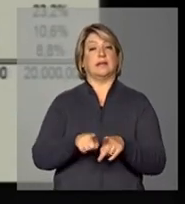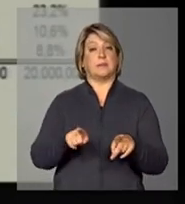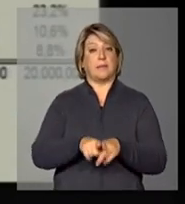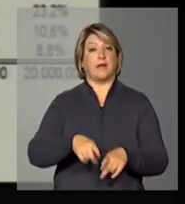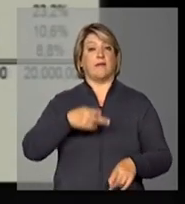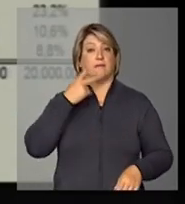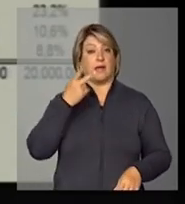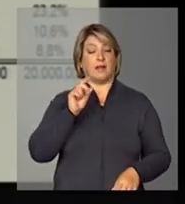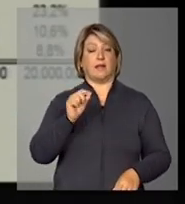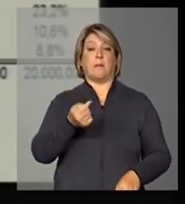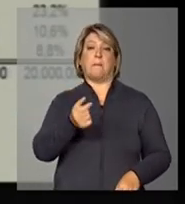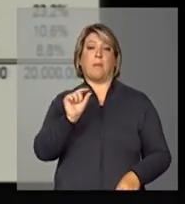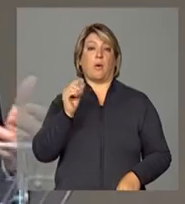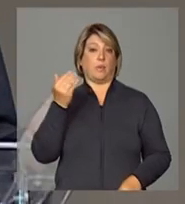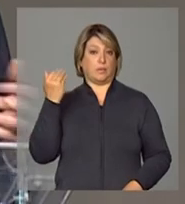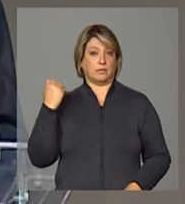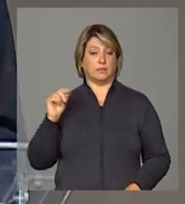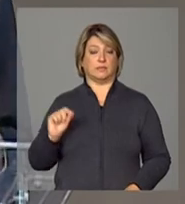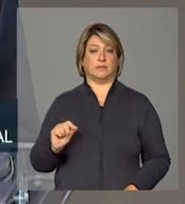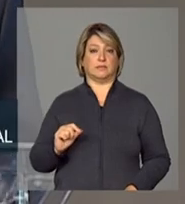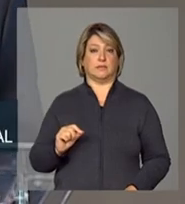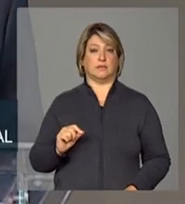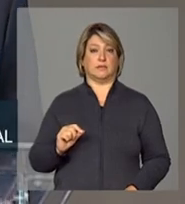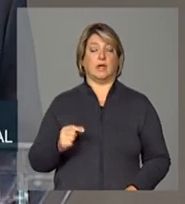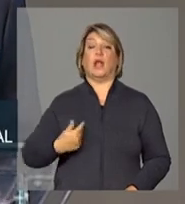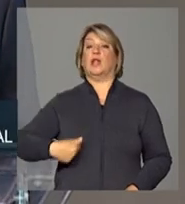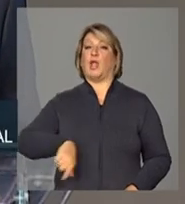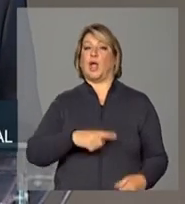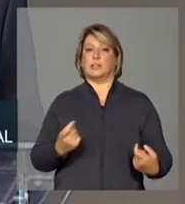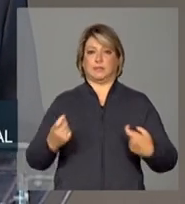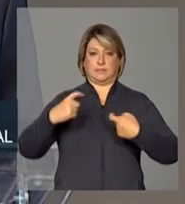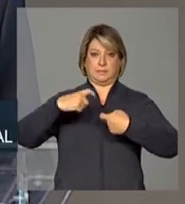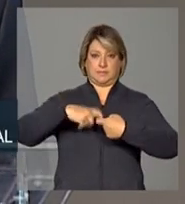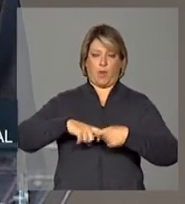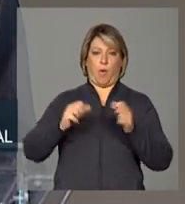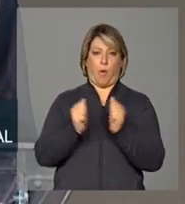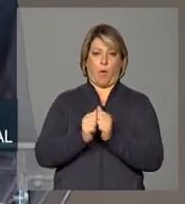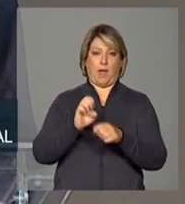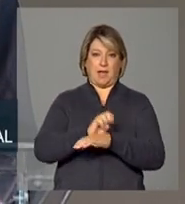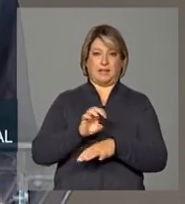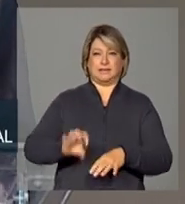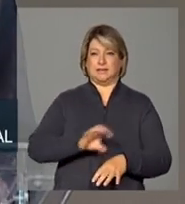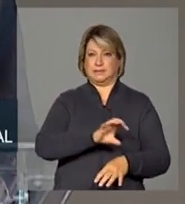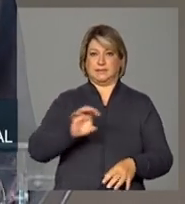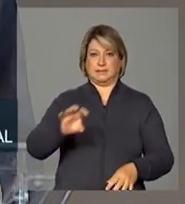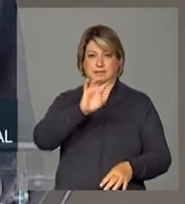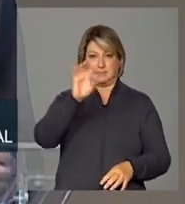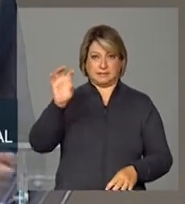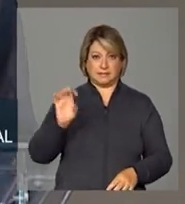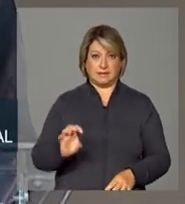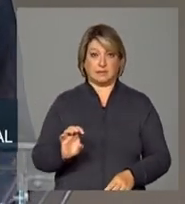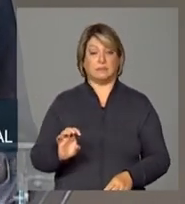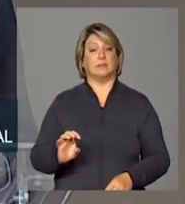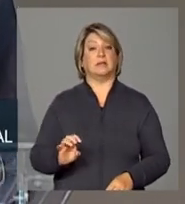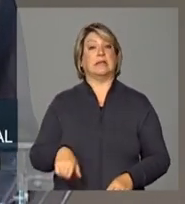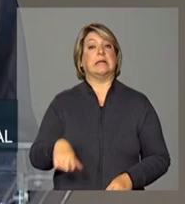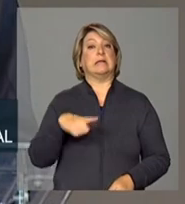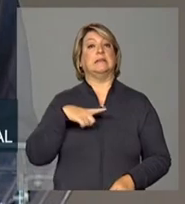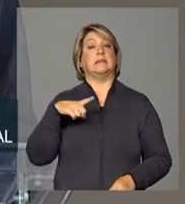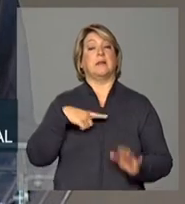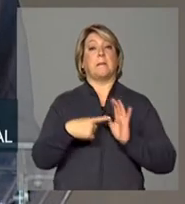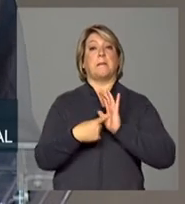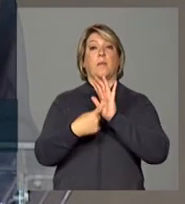recentemente que a nossa parceria com os estados tem sido um diferencial